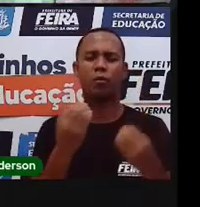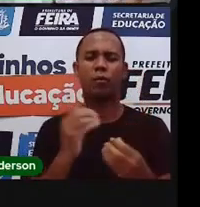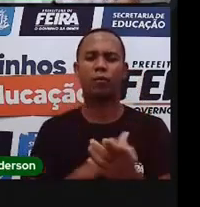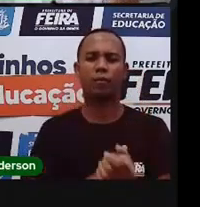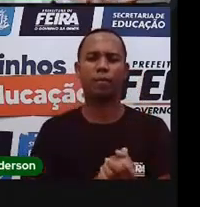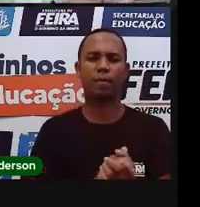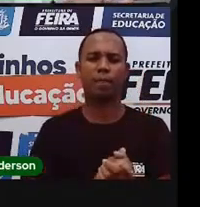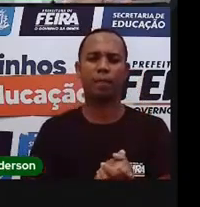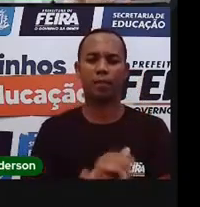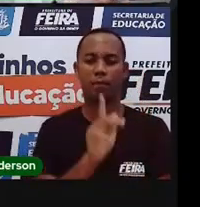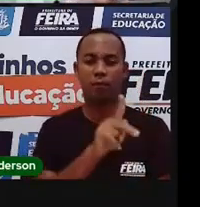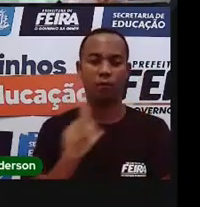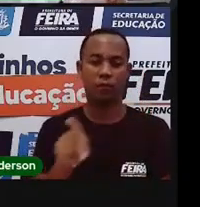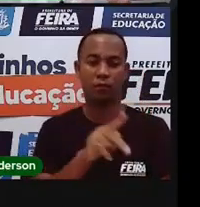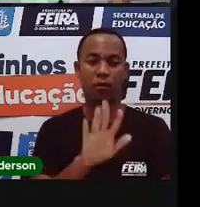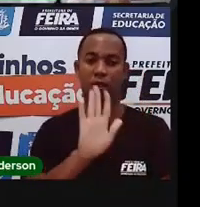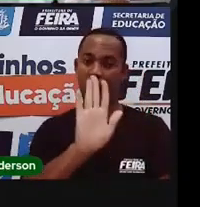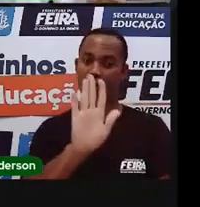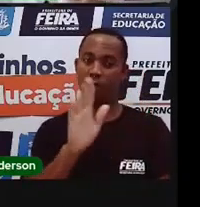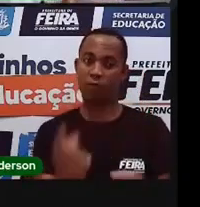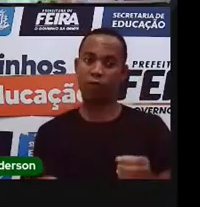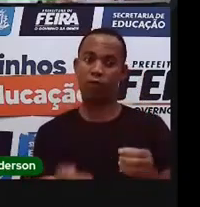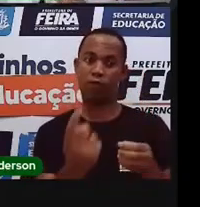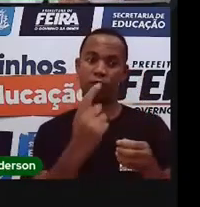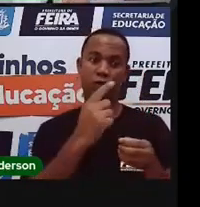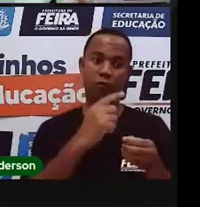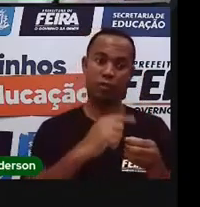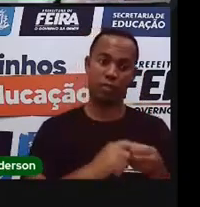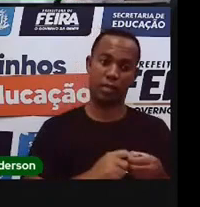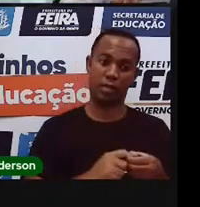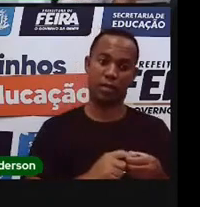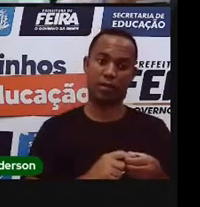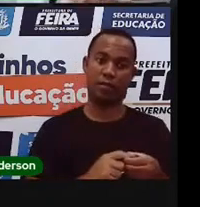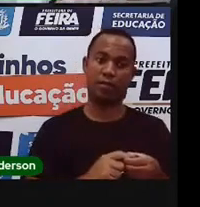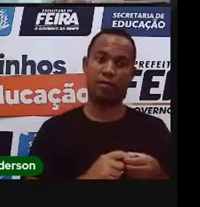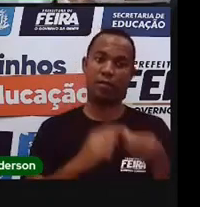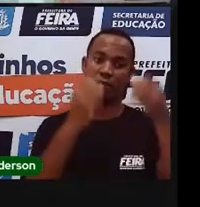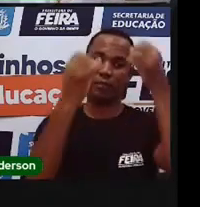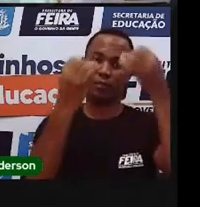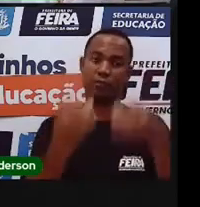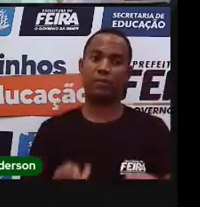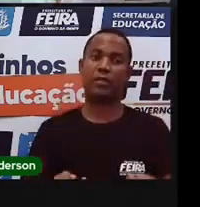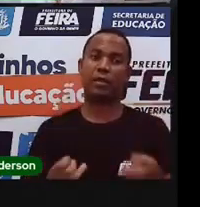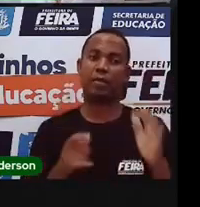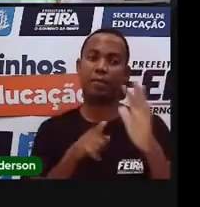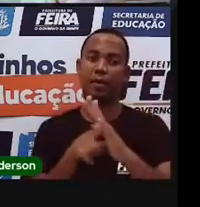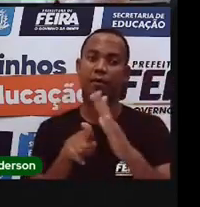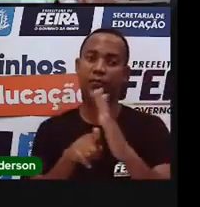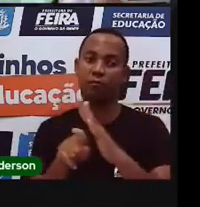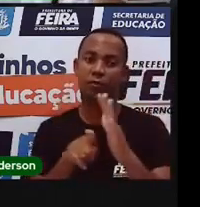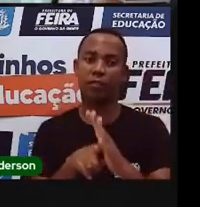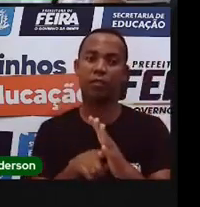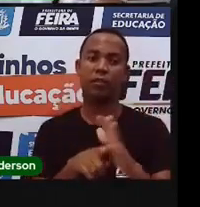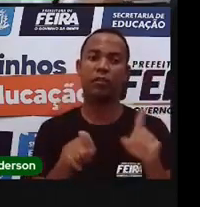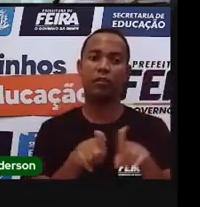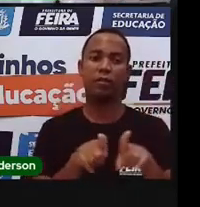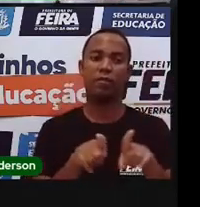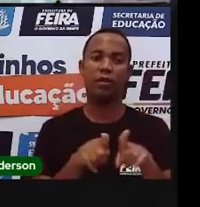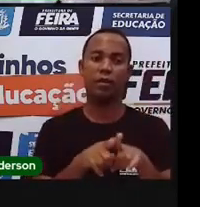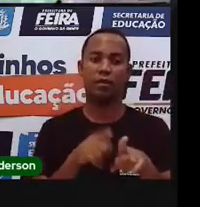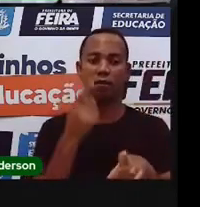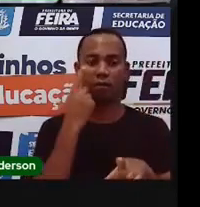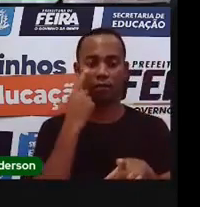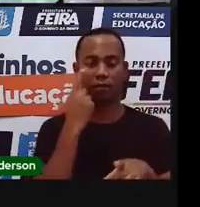a pouco a Pró vai voltar e vai fazer algumas observações e alguns questionamentos para vocês com relação a esse